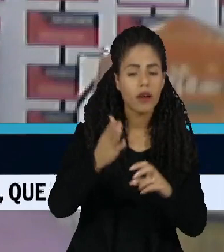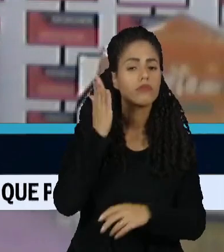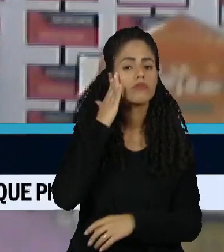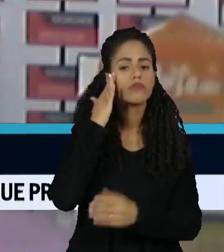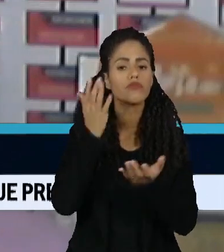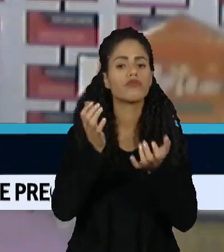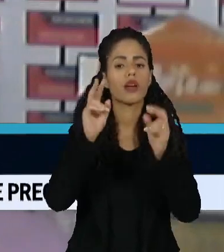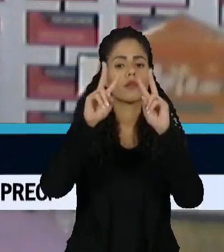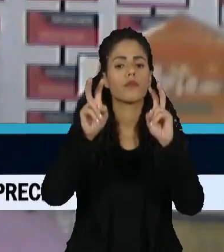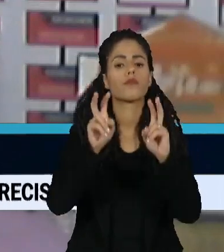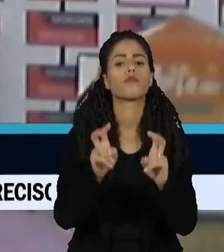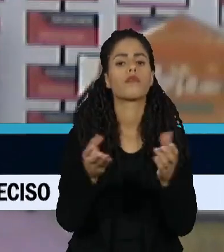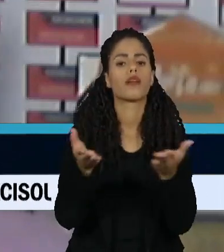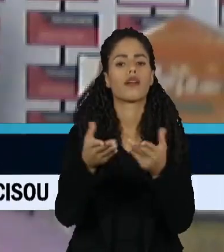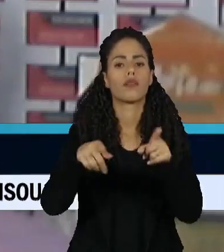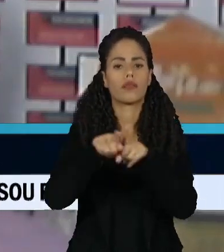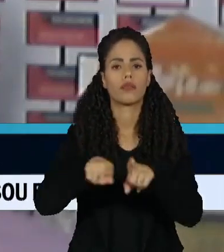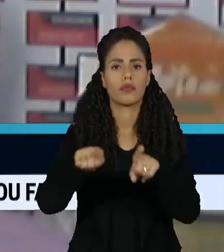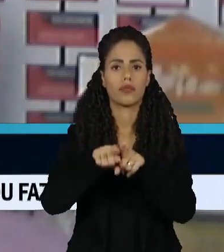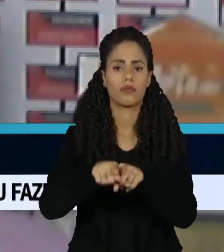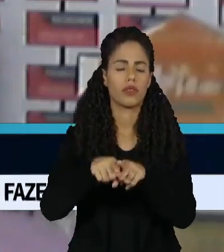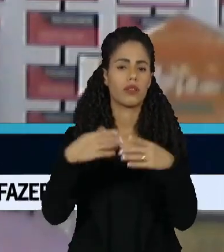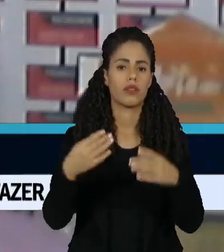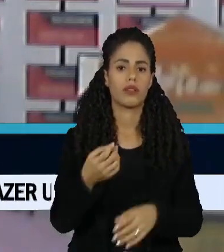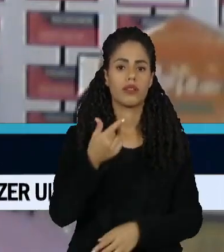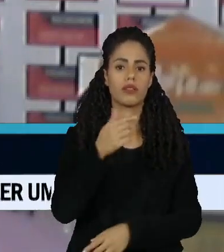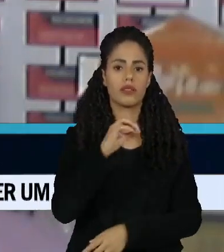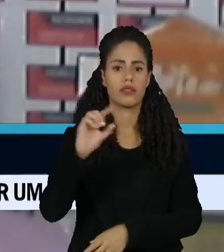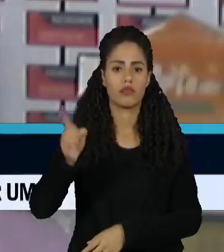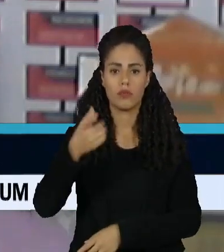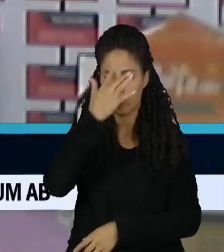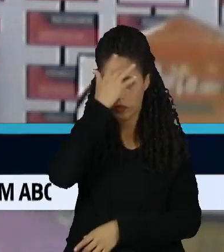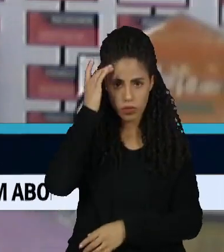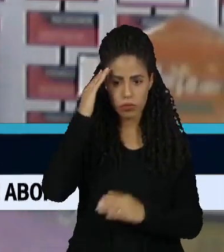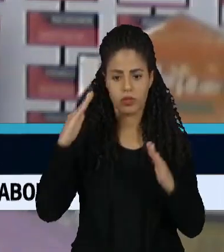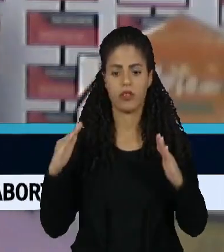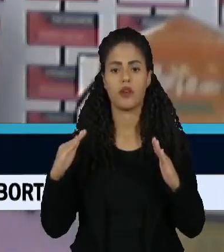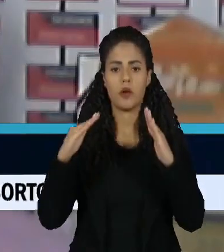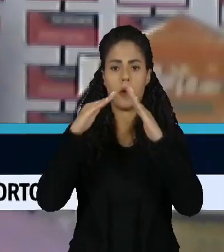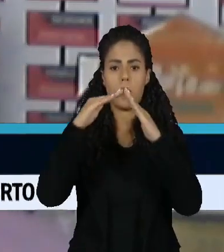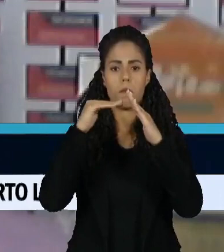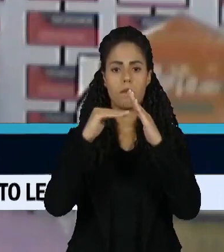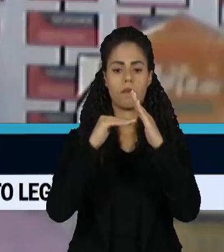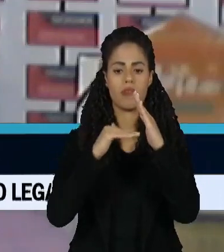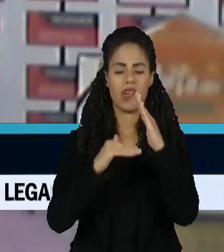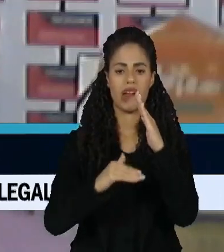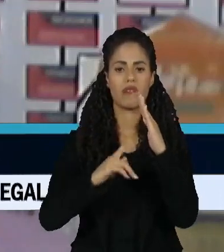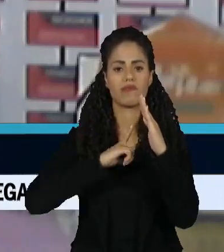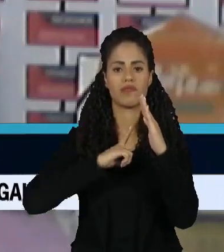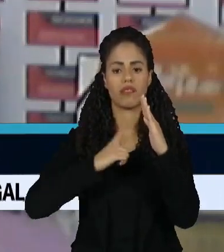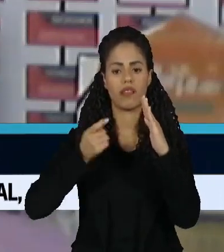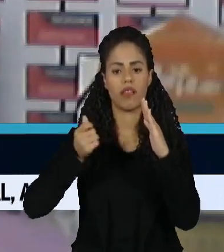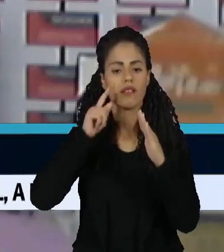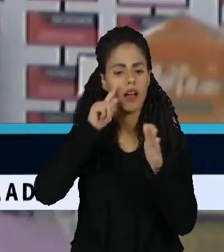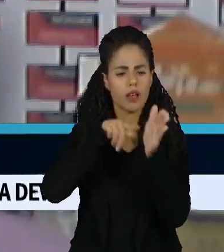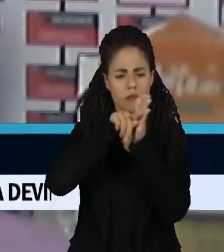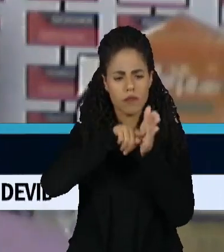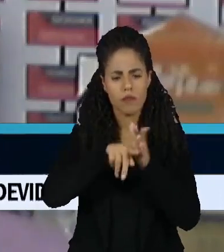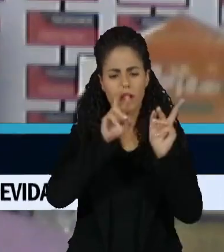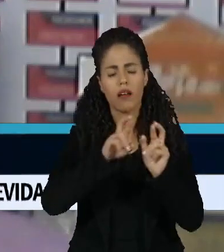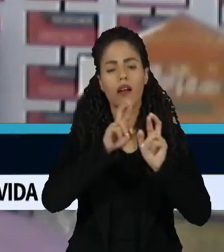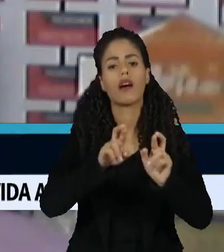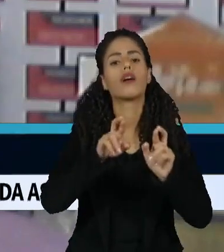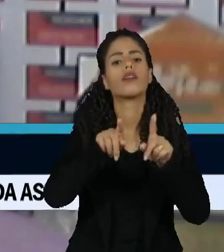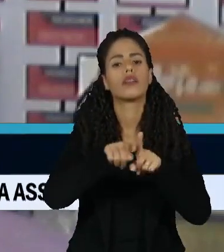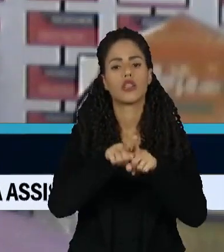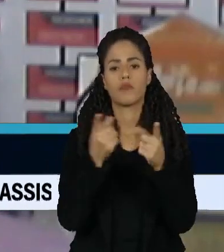é esse episódio da 1, 2, 3 milha que lesou mais de 700 mil brasileiros e que a gente não tem dúvida nenhuma por toda a investigação já estabelecida, que é uma